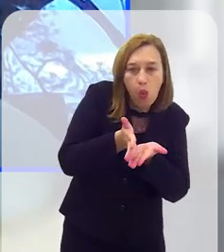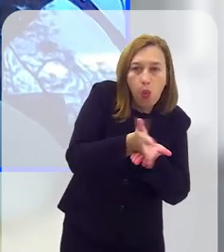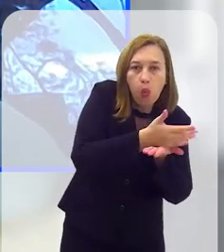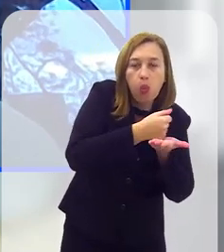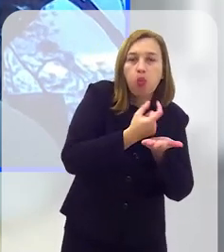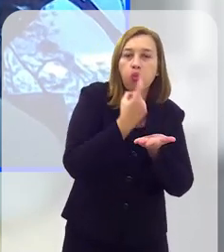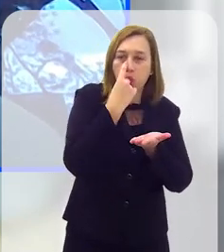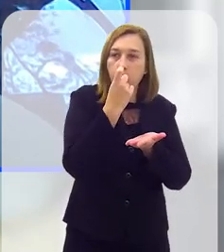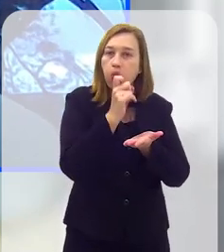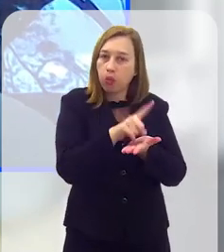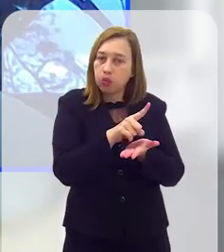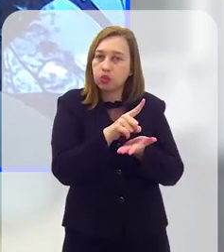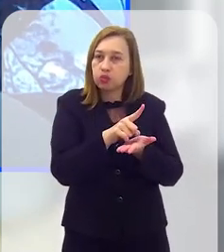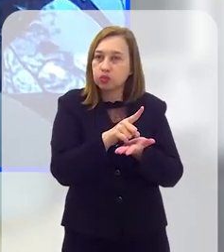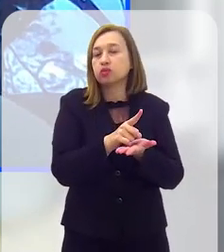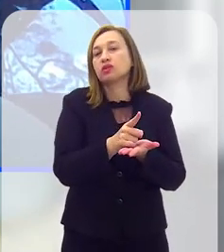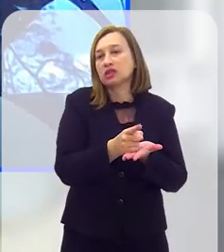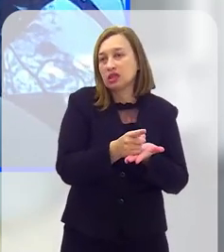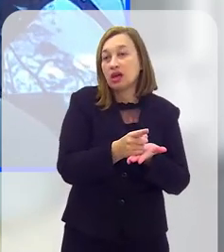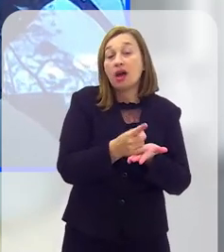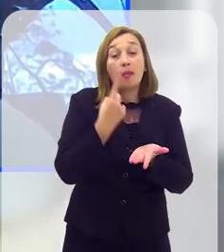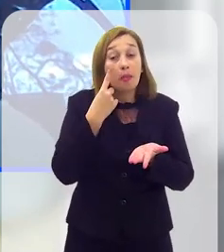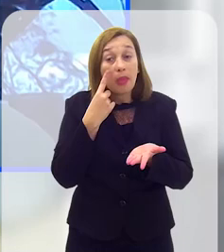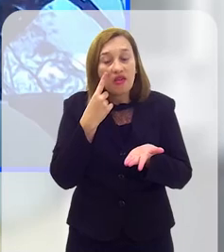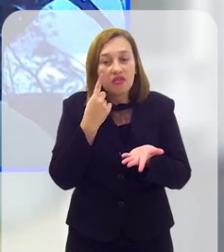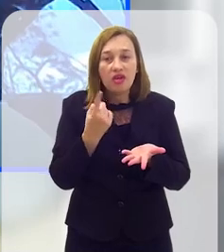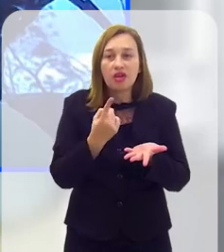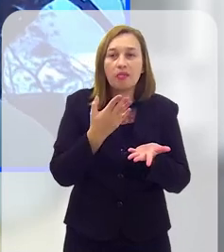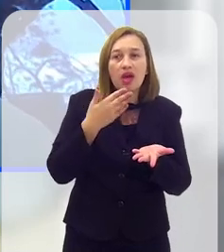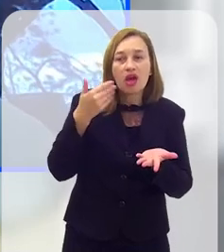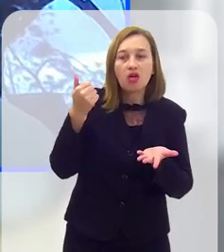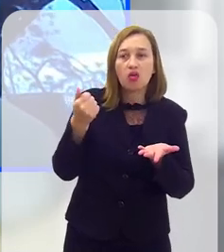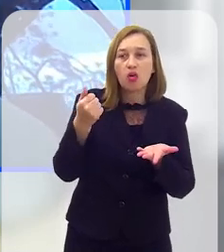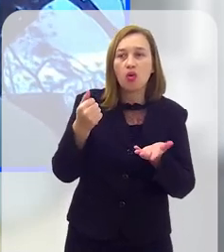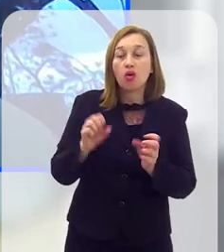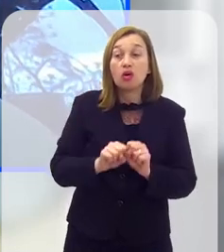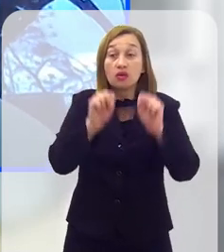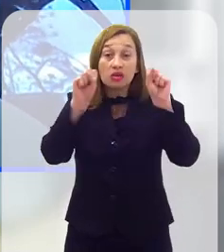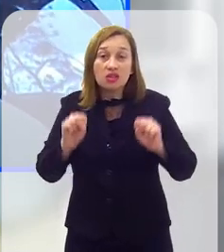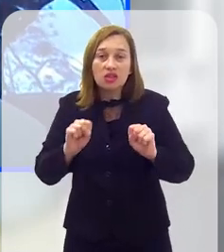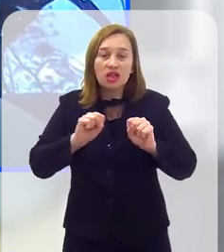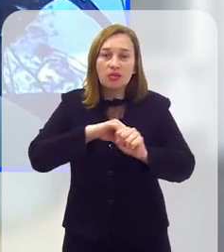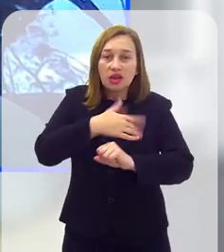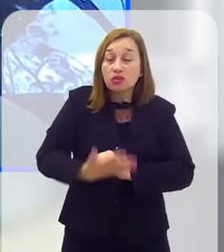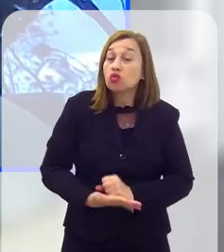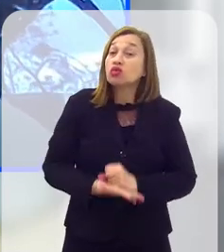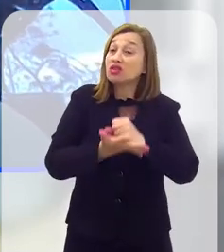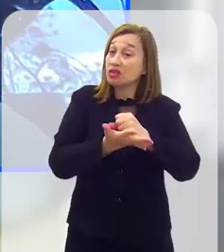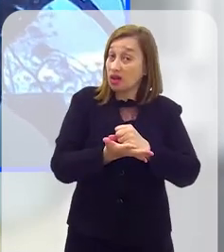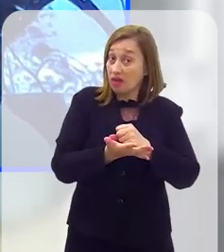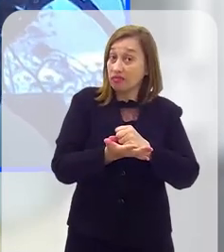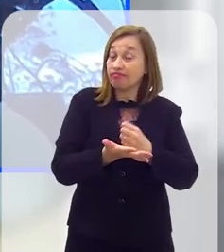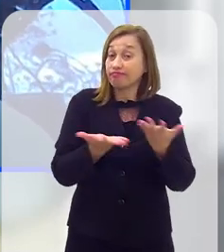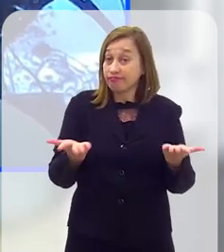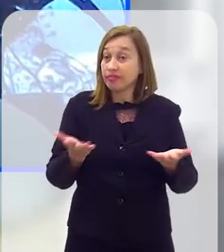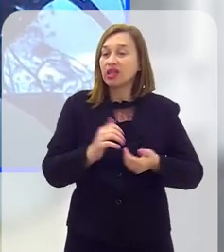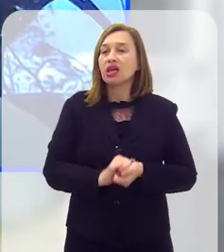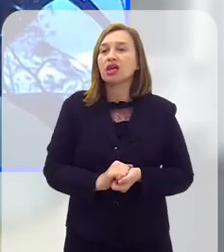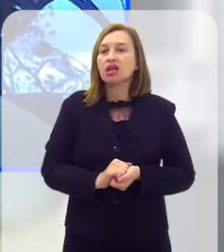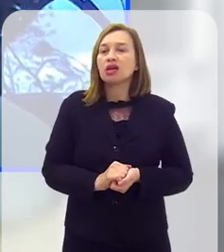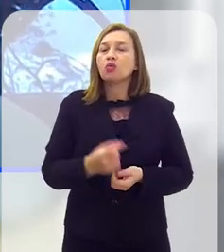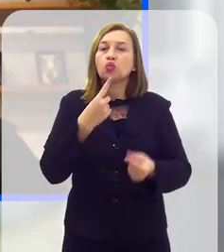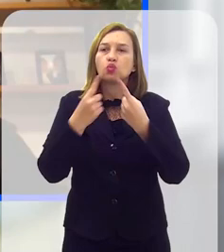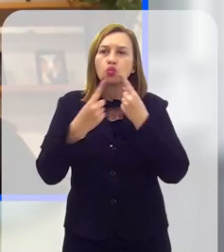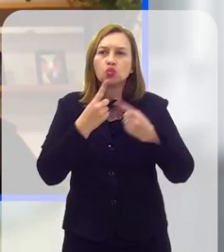coleta e disposição final de resíduos sólidos, para poder viabilizar que o sistema seja autossustentável.